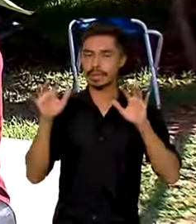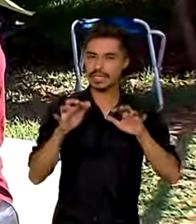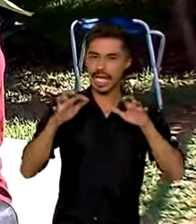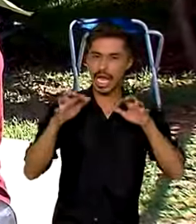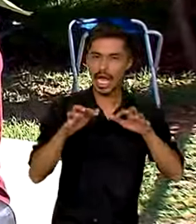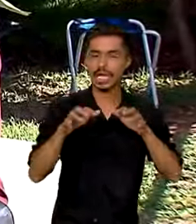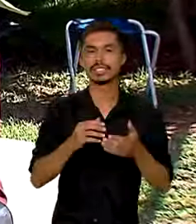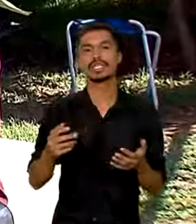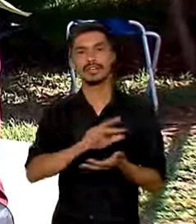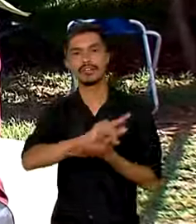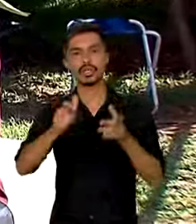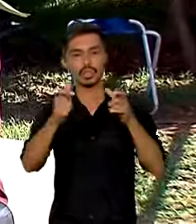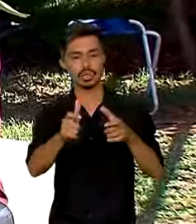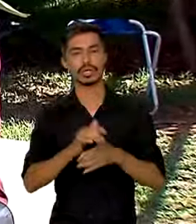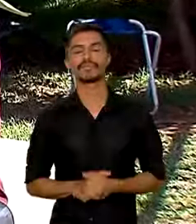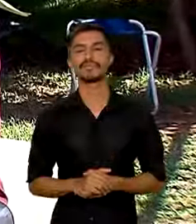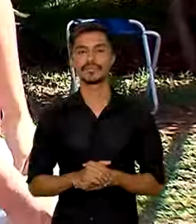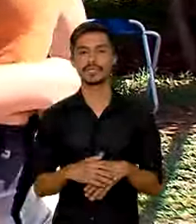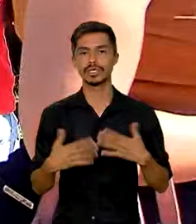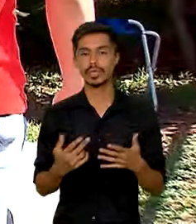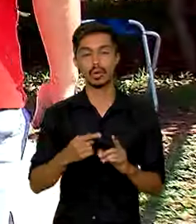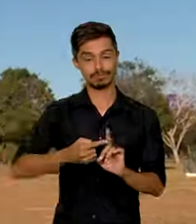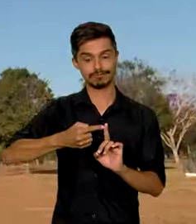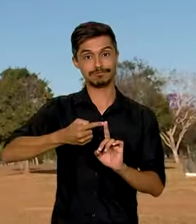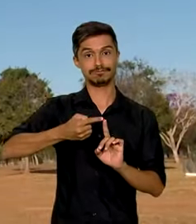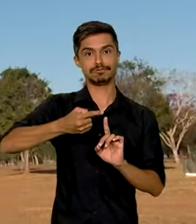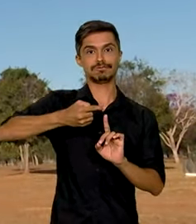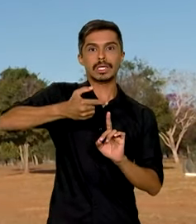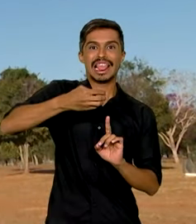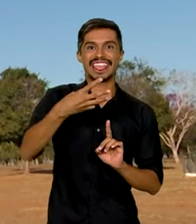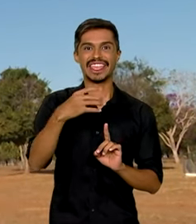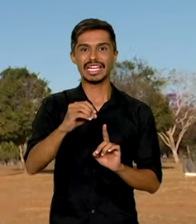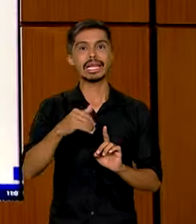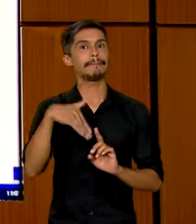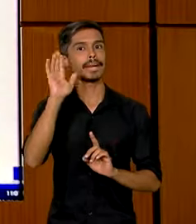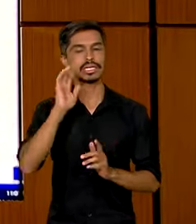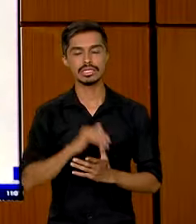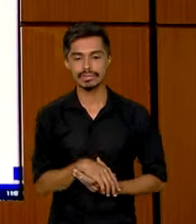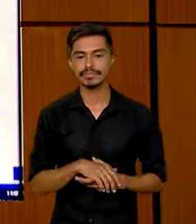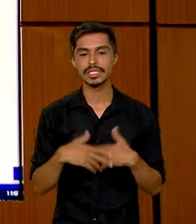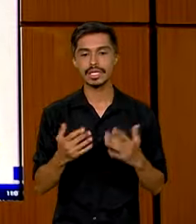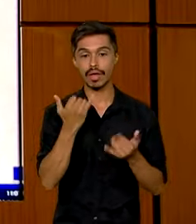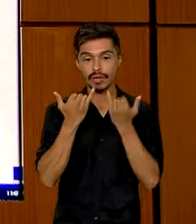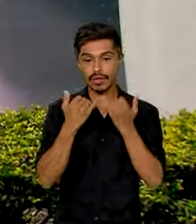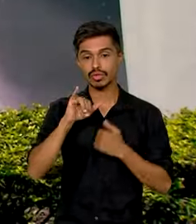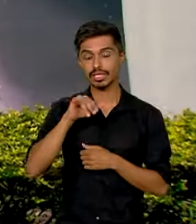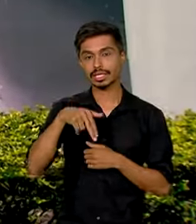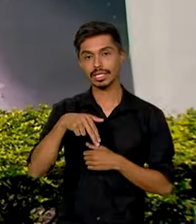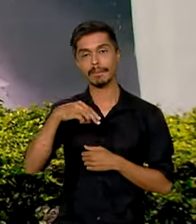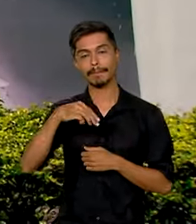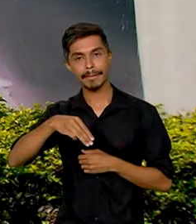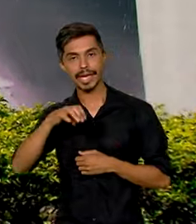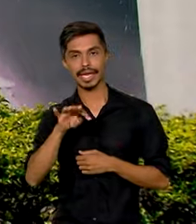muitas localidades, onde os termômetros podem superar os 30 graus. A informação é do IMET, o